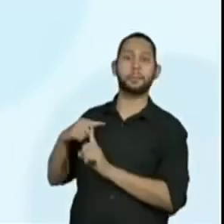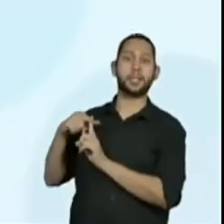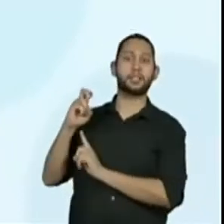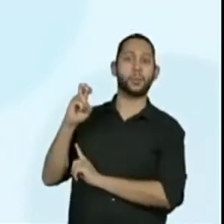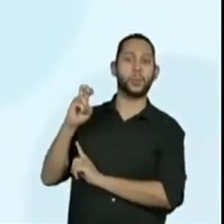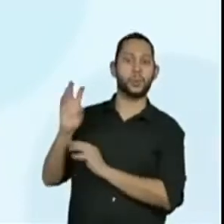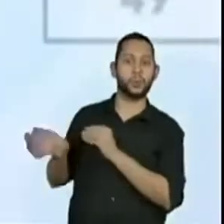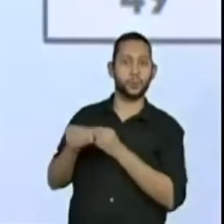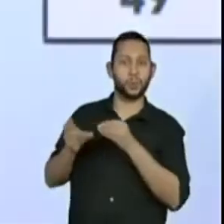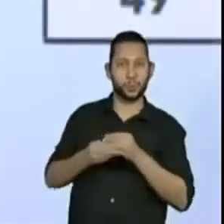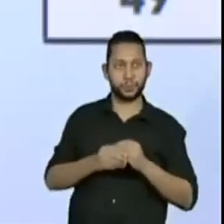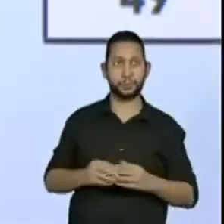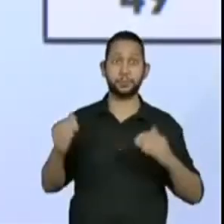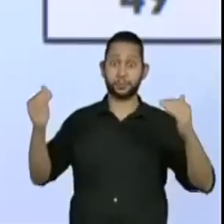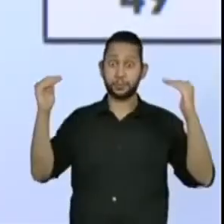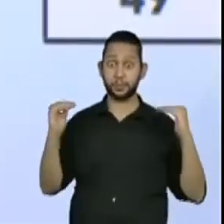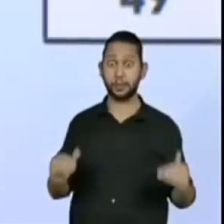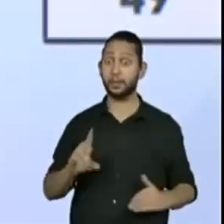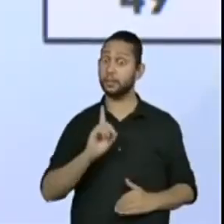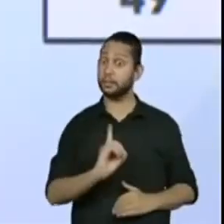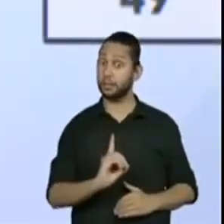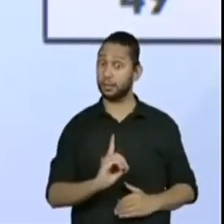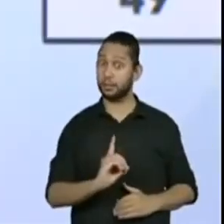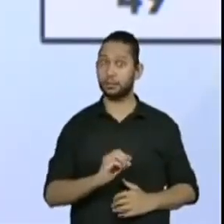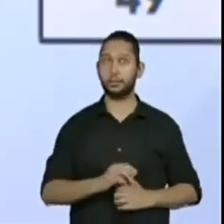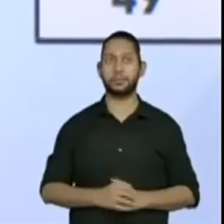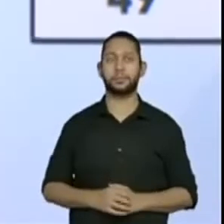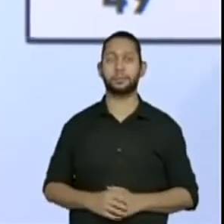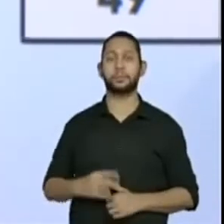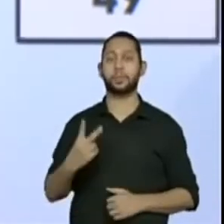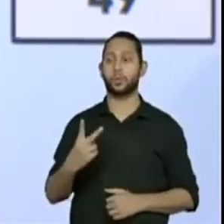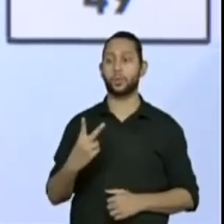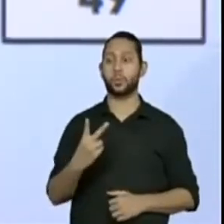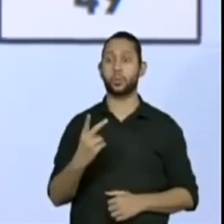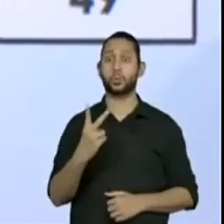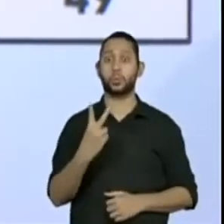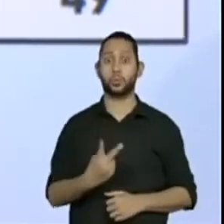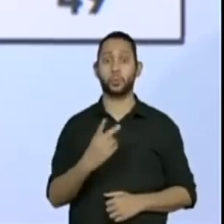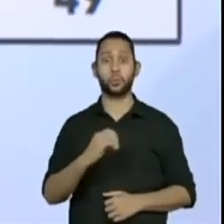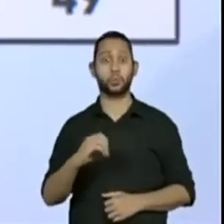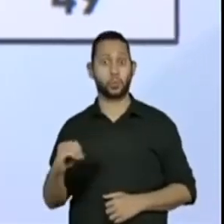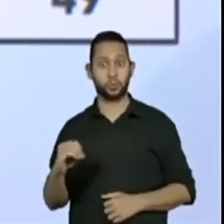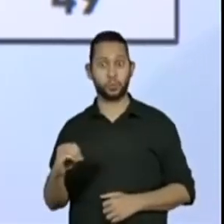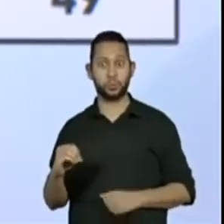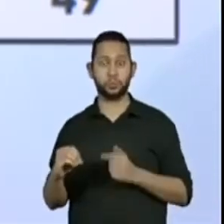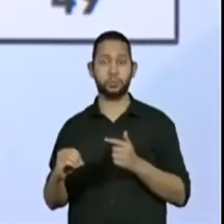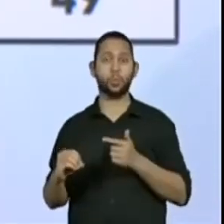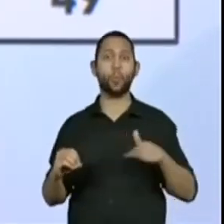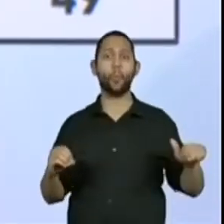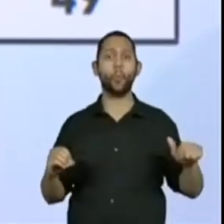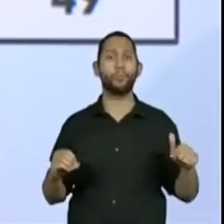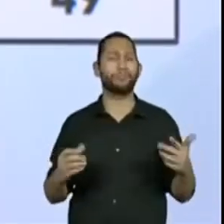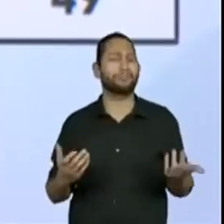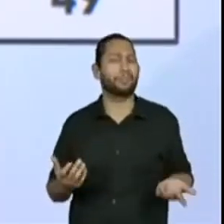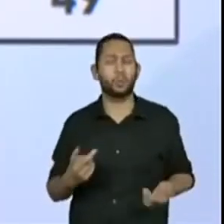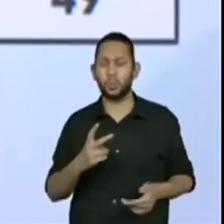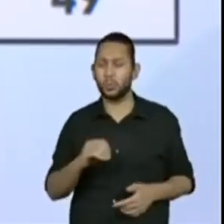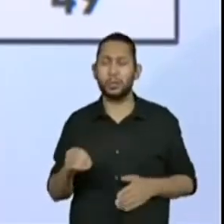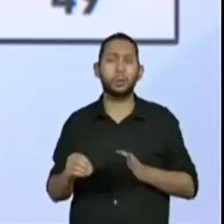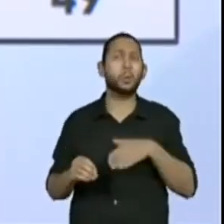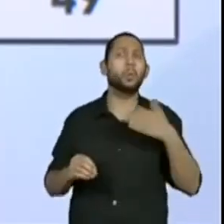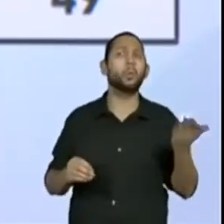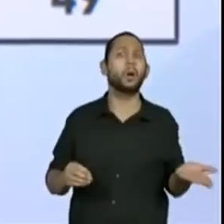Bora para debaixo agora, vamos lá. 200. E aí, a gente tem um espaço vazio. Não dá para entender agora,